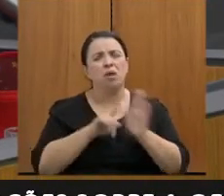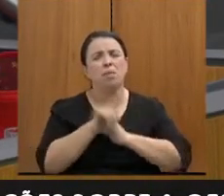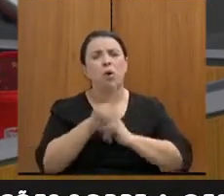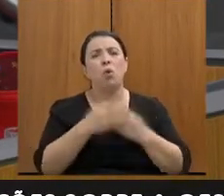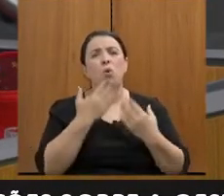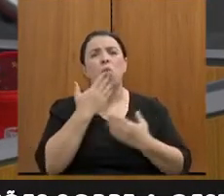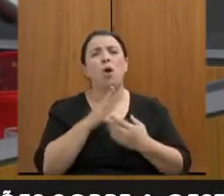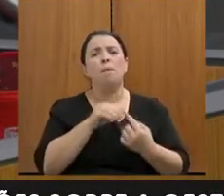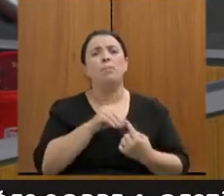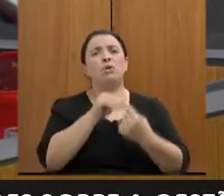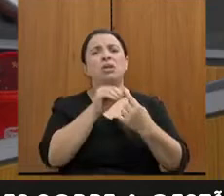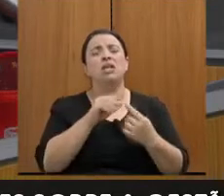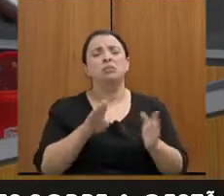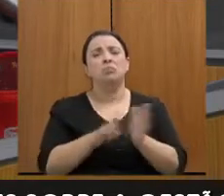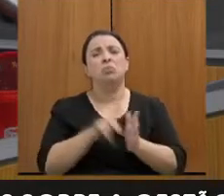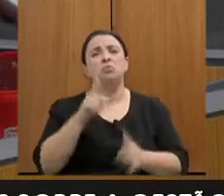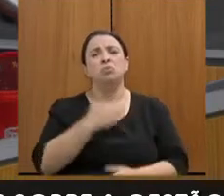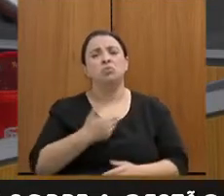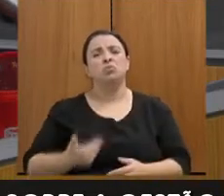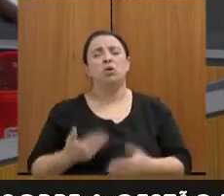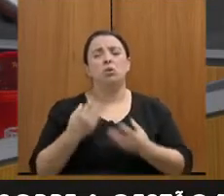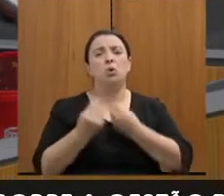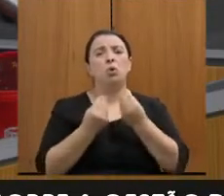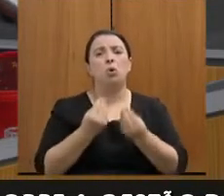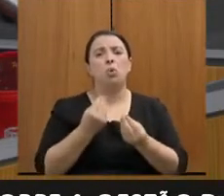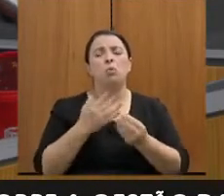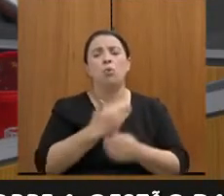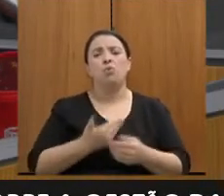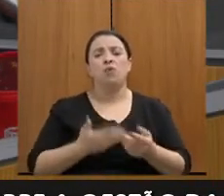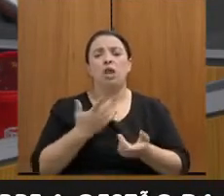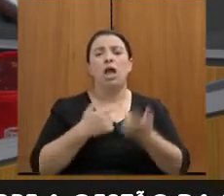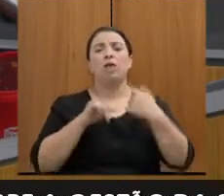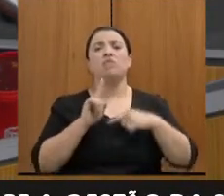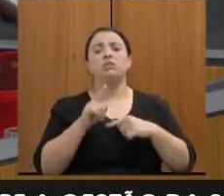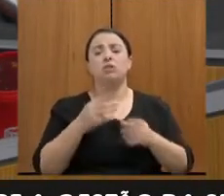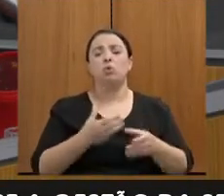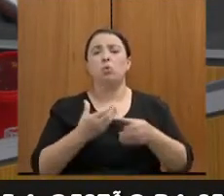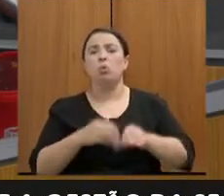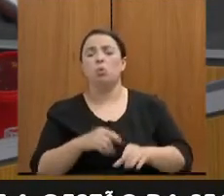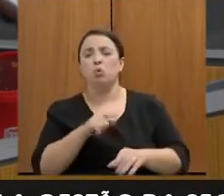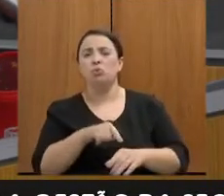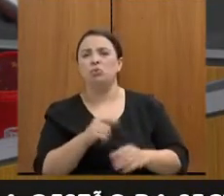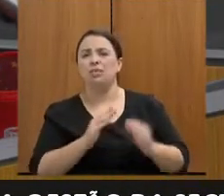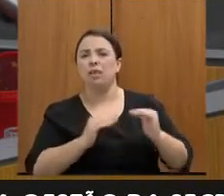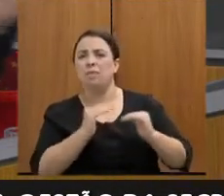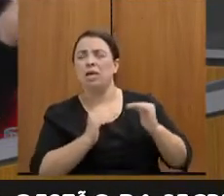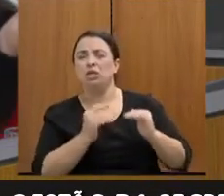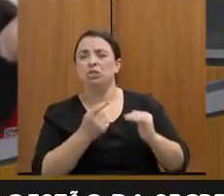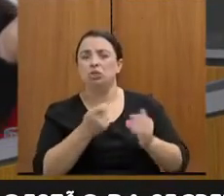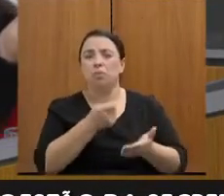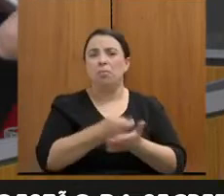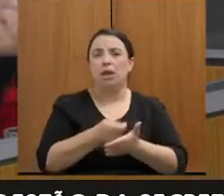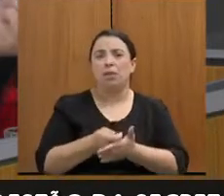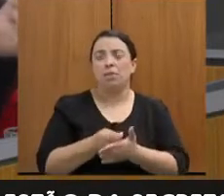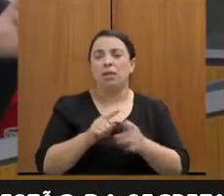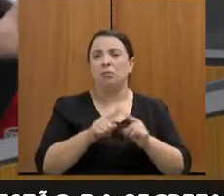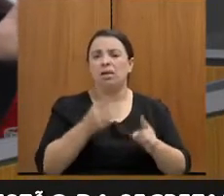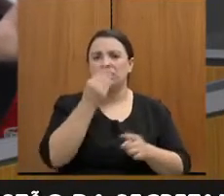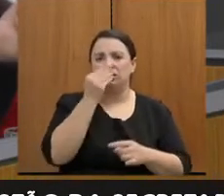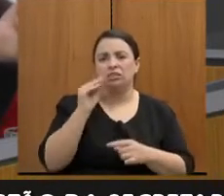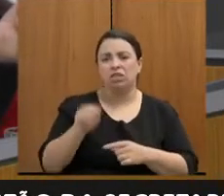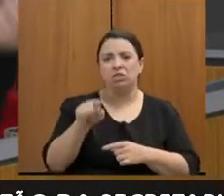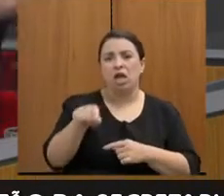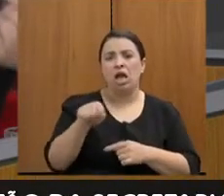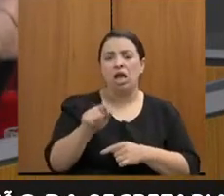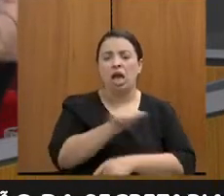prioridades do governo. Como é que o governo avança tanto com um concurso, com essa média de remuneração, enquanto deixa alunos sem